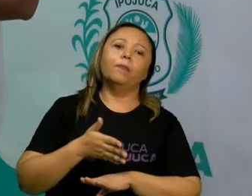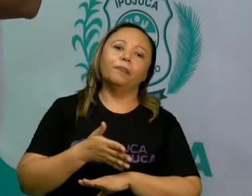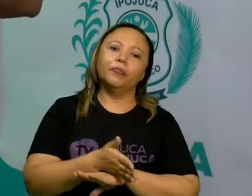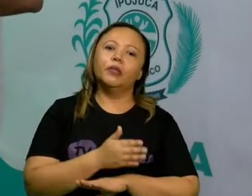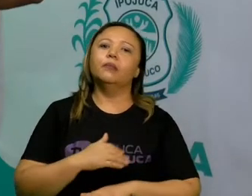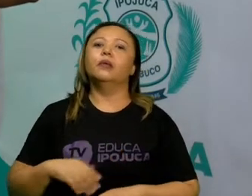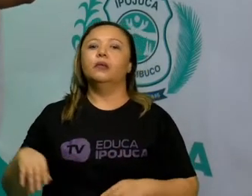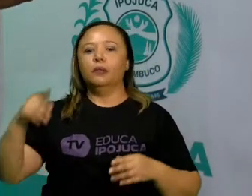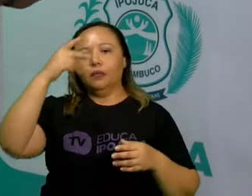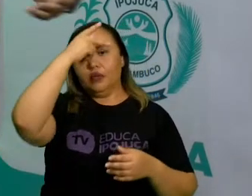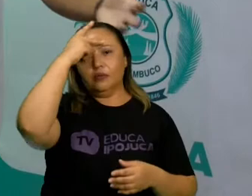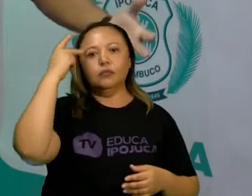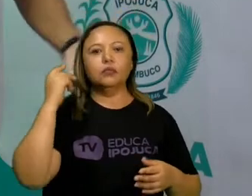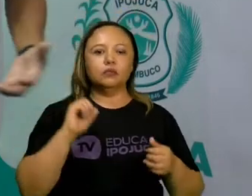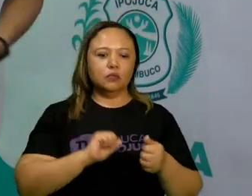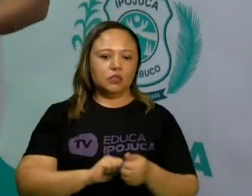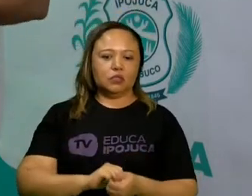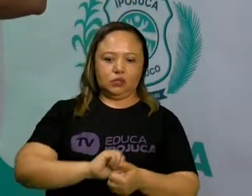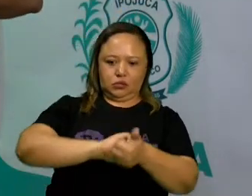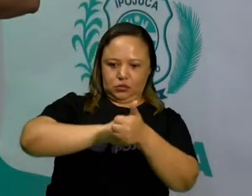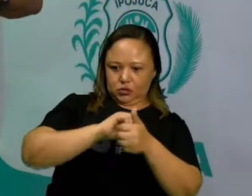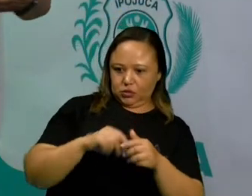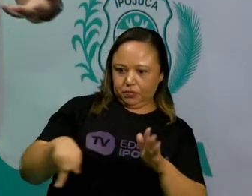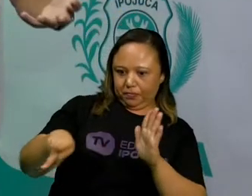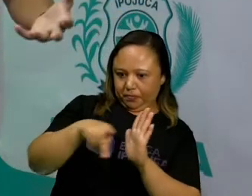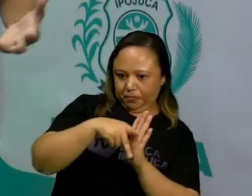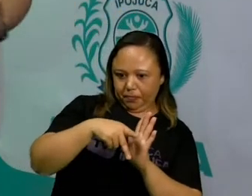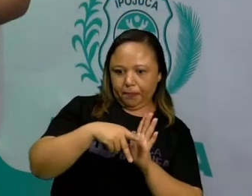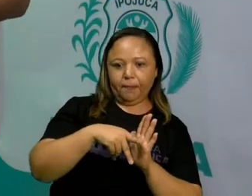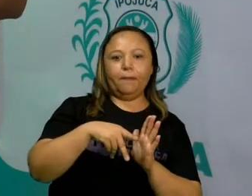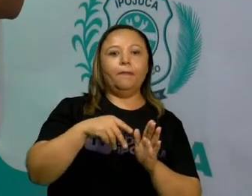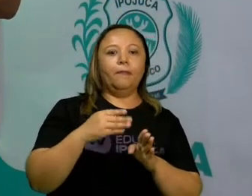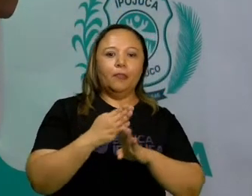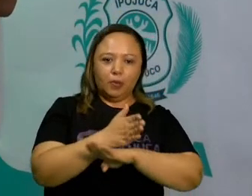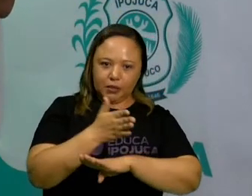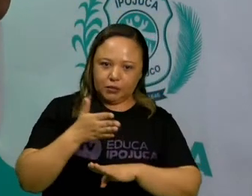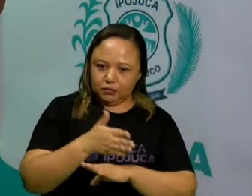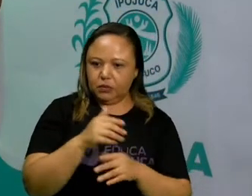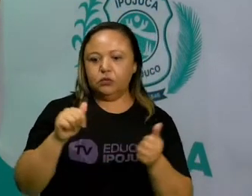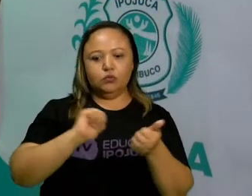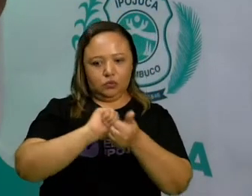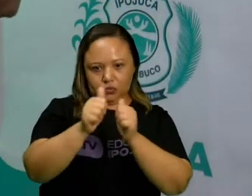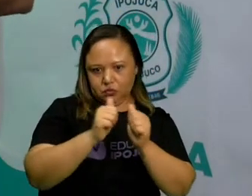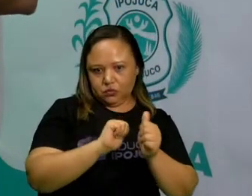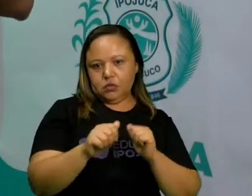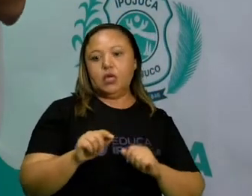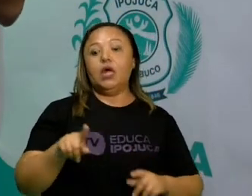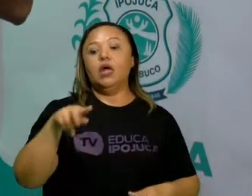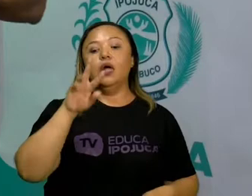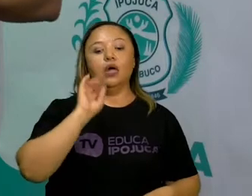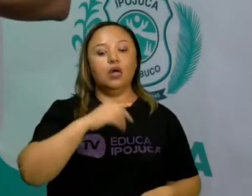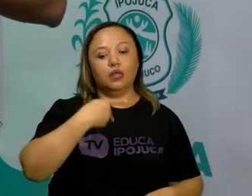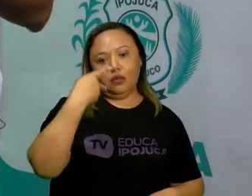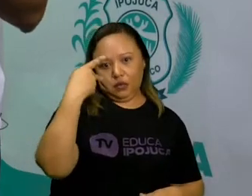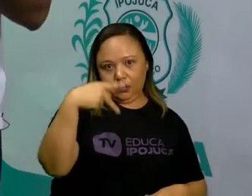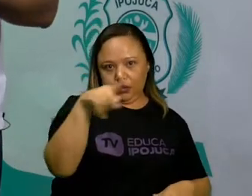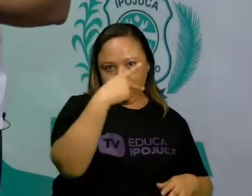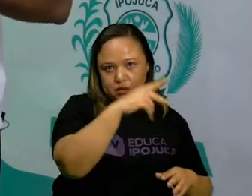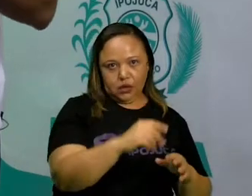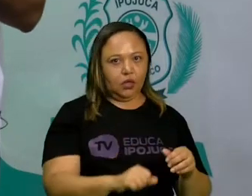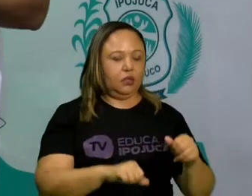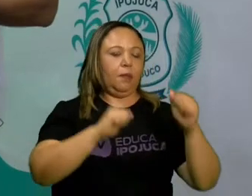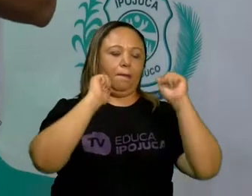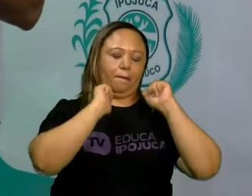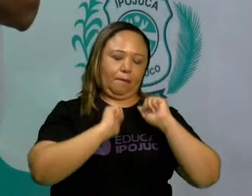Então, as pessoas que estão jogando, que estão participando do jogo, elas vão estar sempre podendo